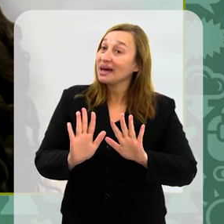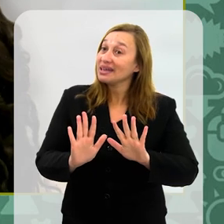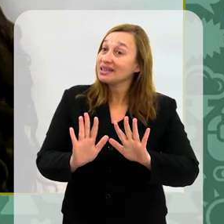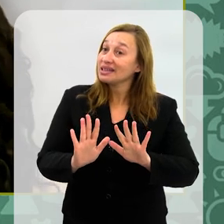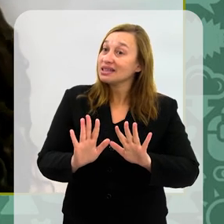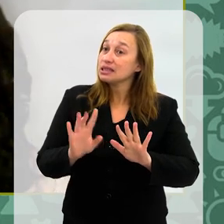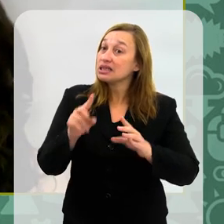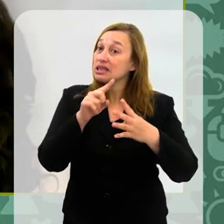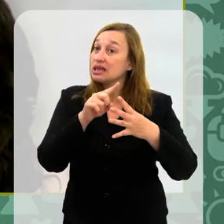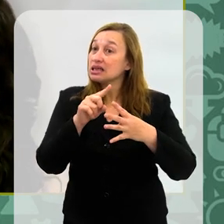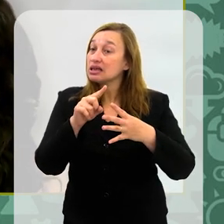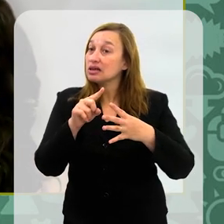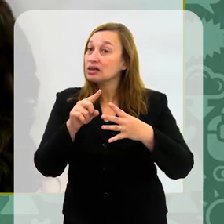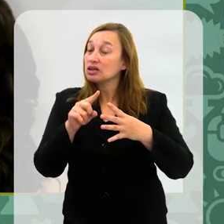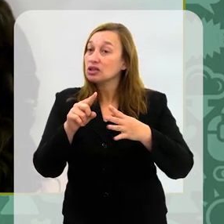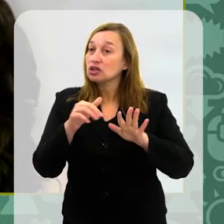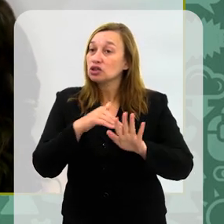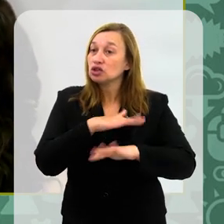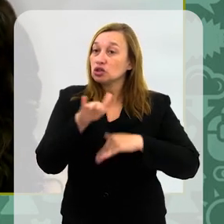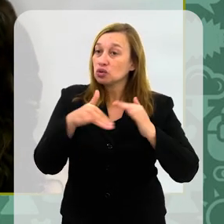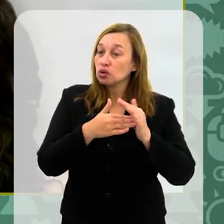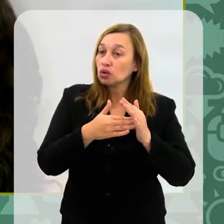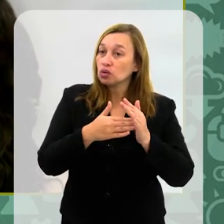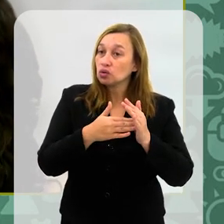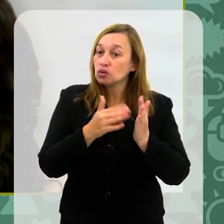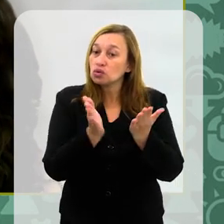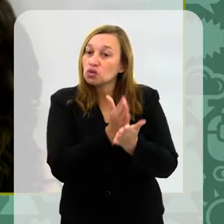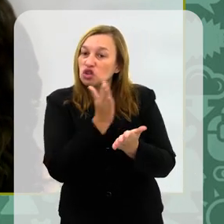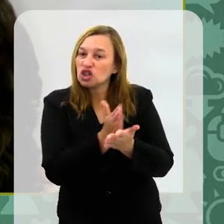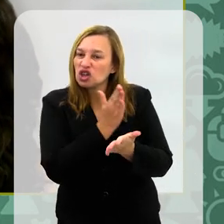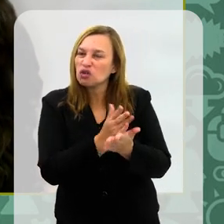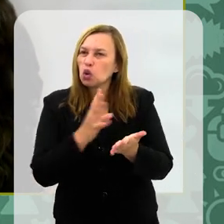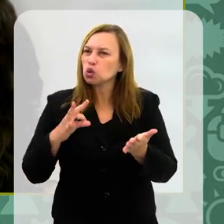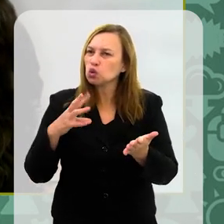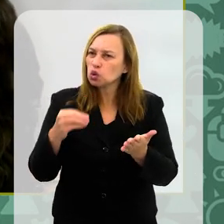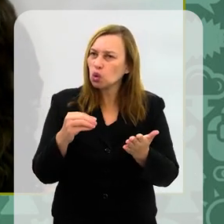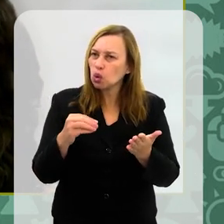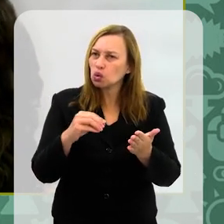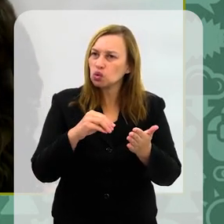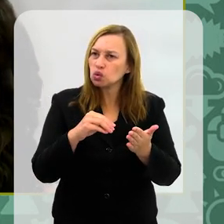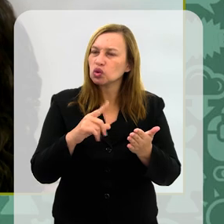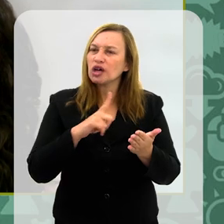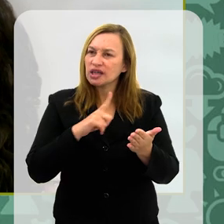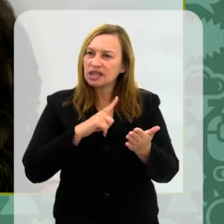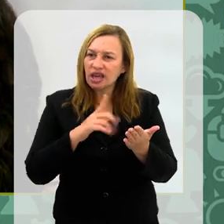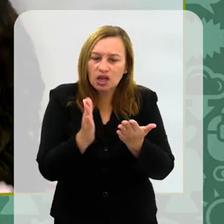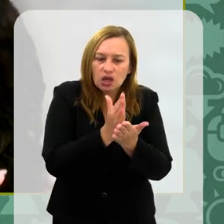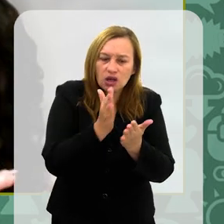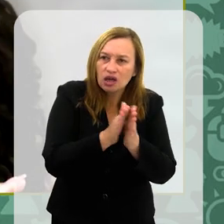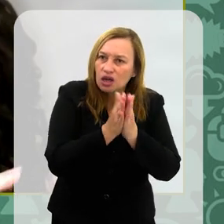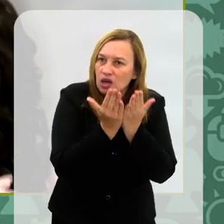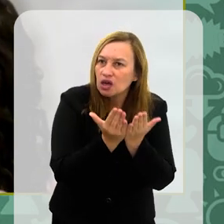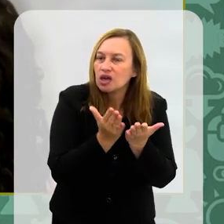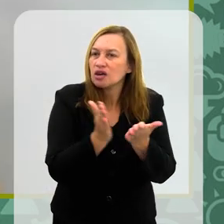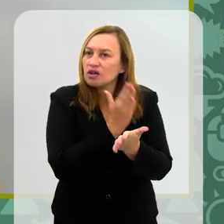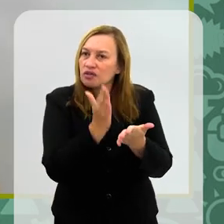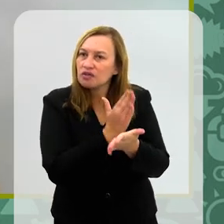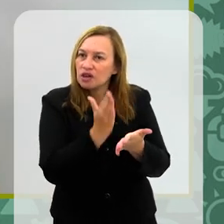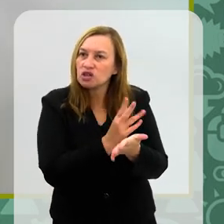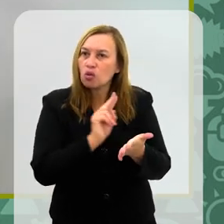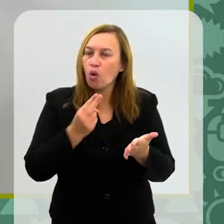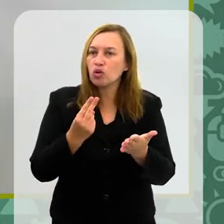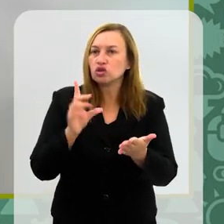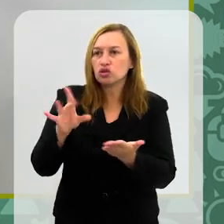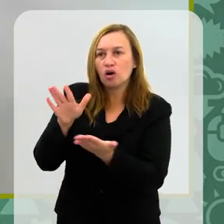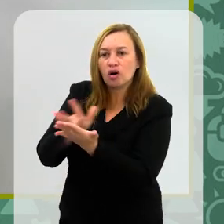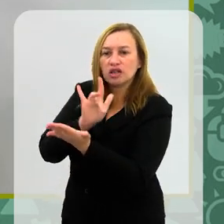Mas então, desses livros, todos têm físico ou são físicos ou são digitais? Como que é? O